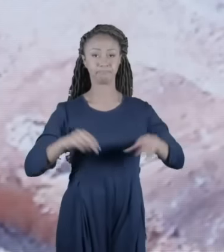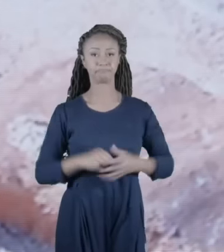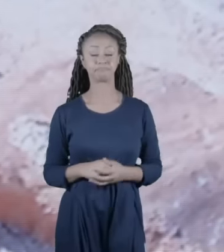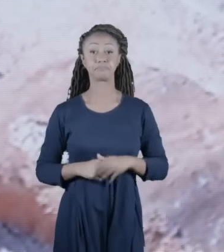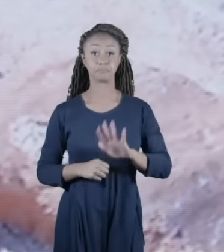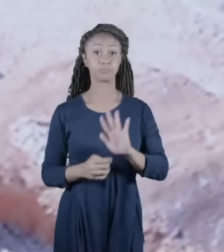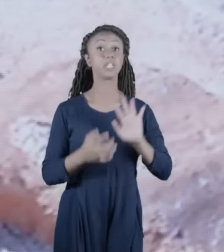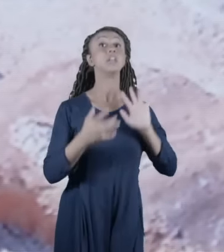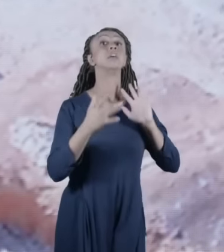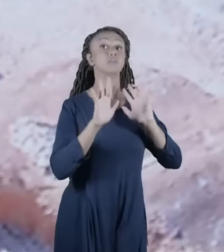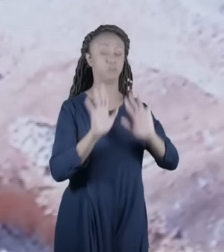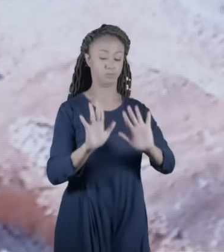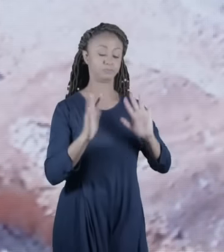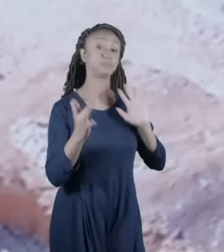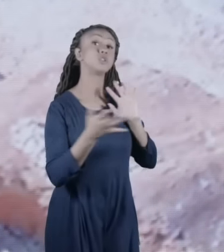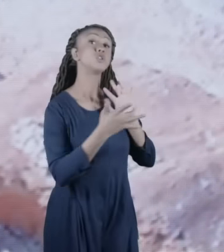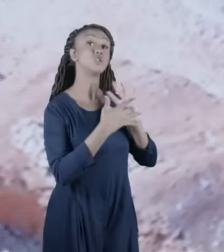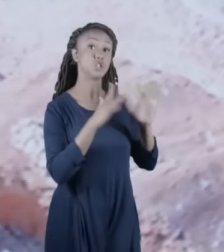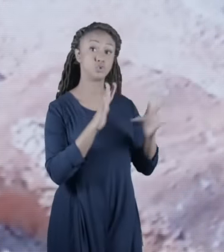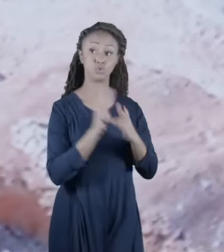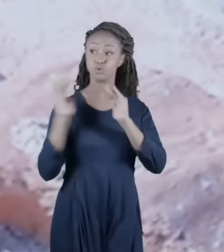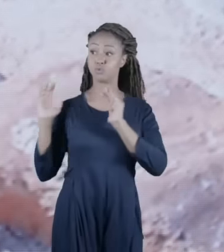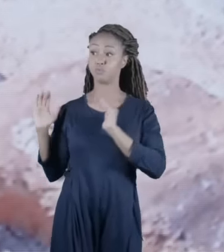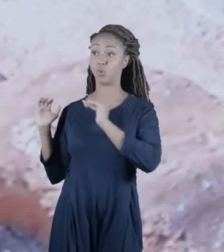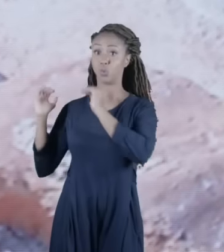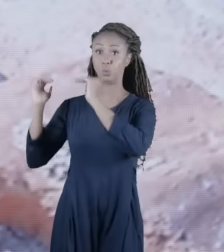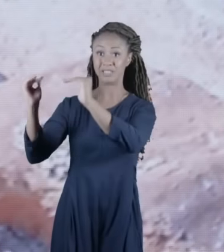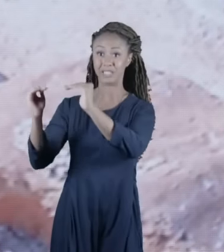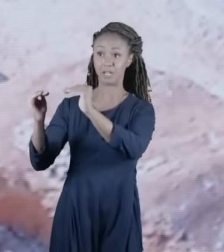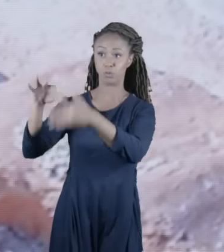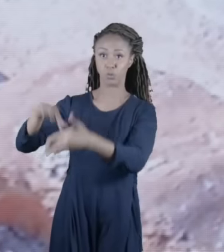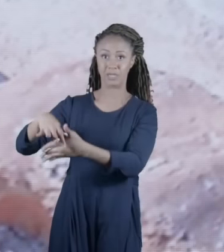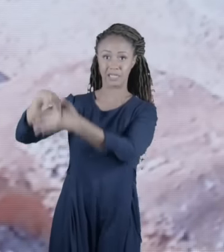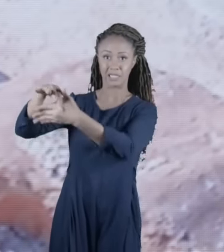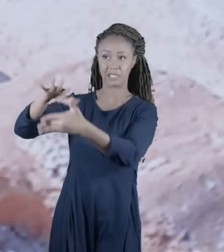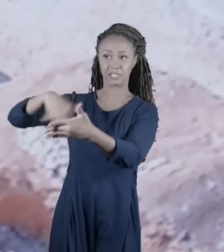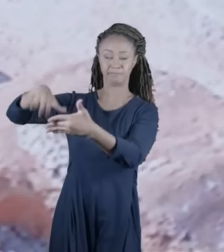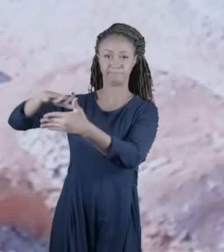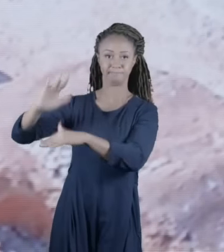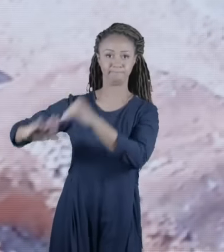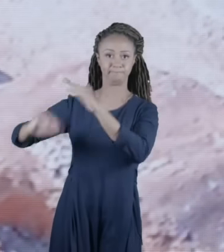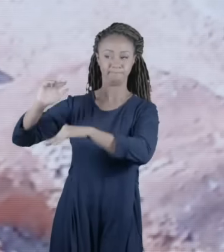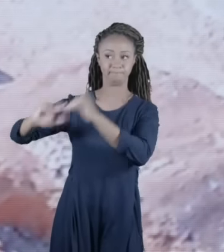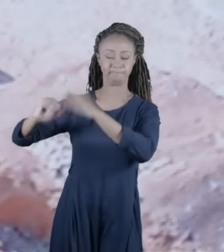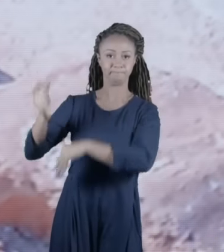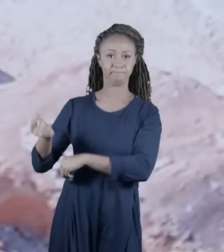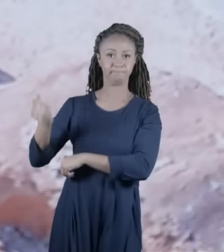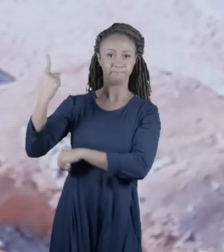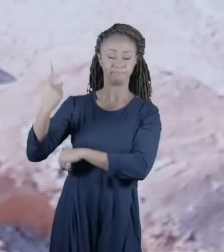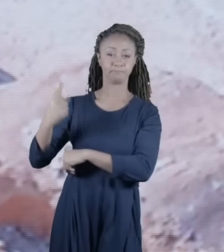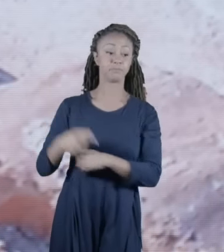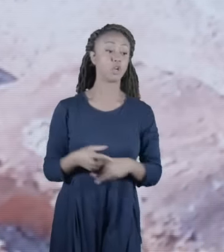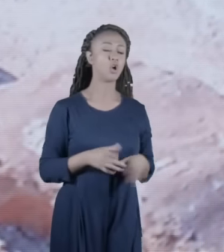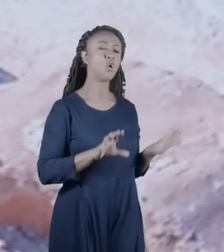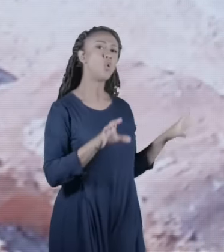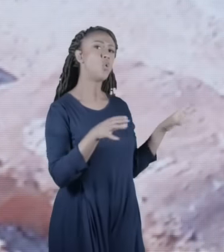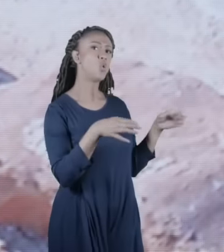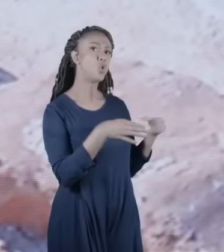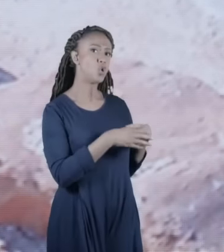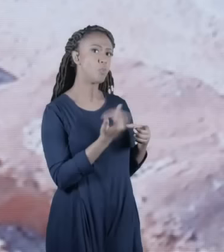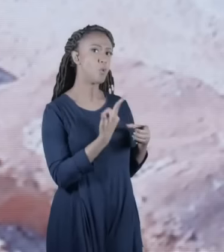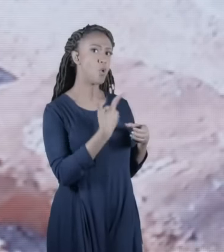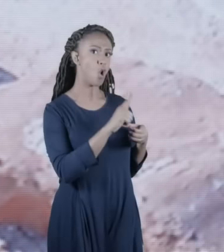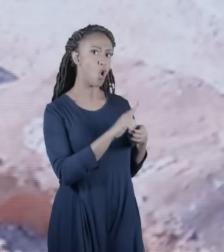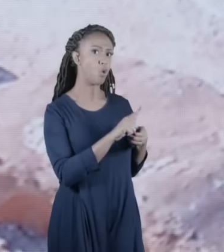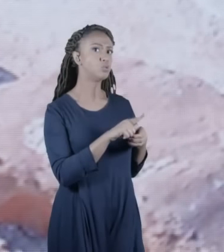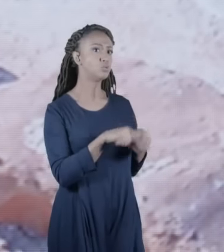criticava o templo e a hipocrisia do templo os essênios faziam a mesma coisa quer dizer tinha um grupo